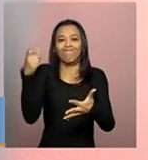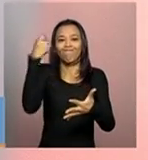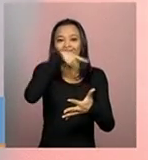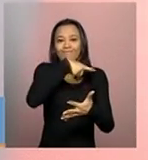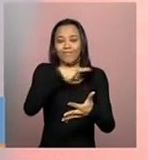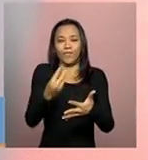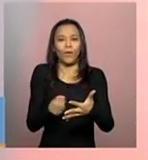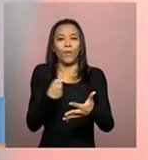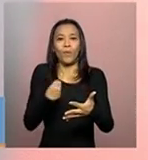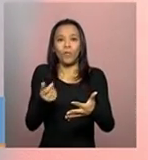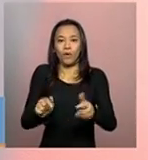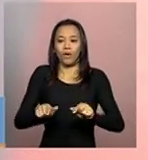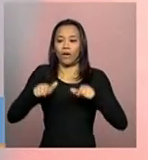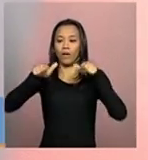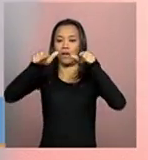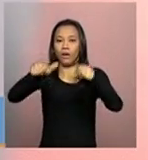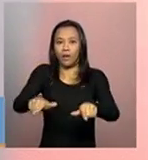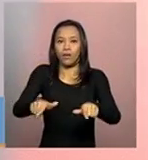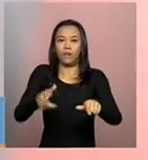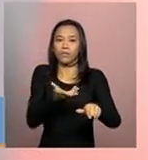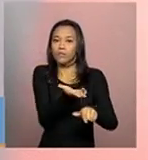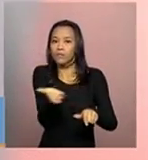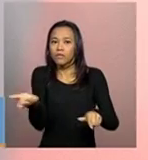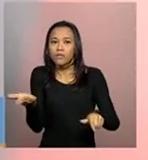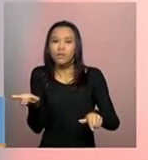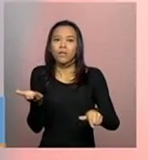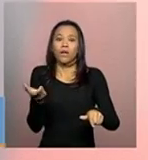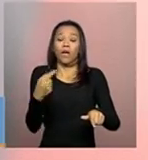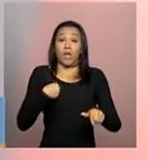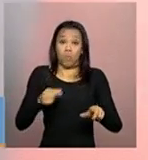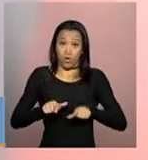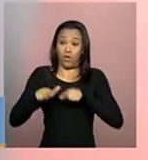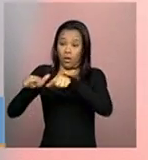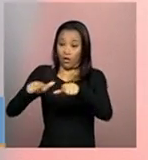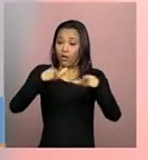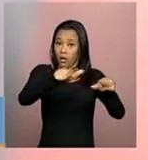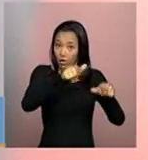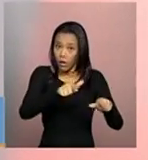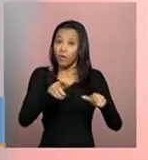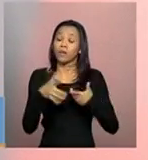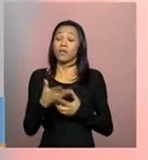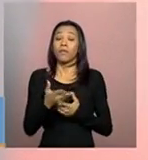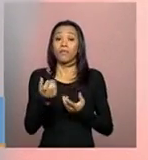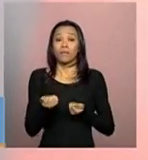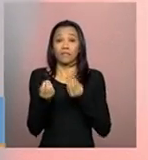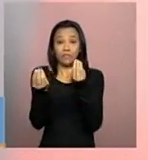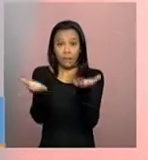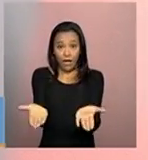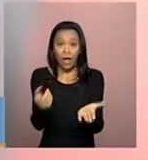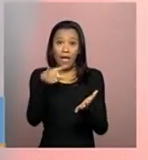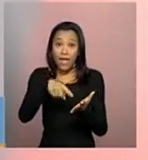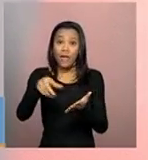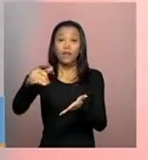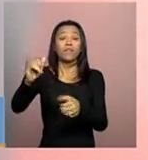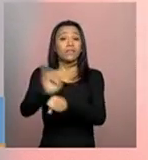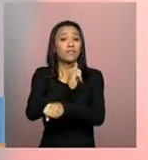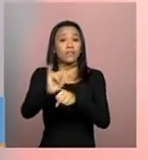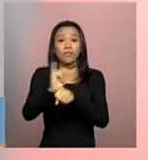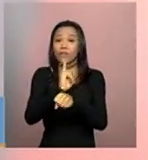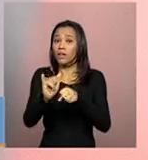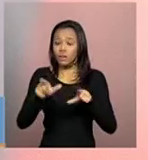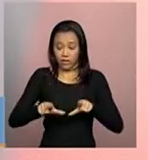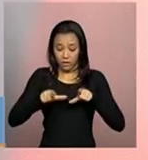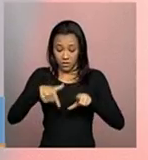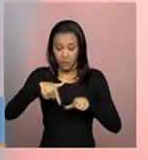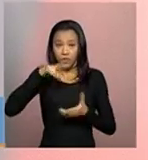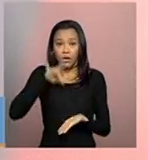para uma certificação. A certificação de entidades beneficentes de assistência social é um instrumento importante, que,